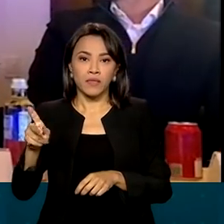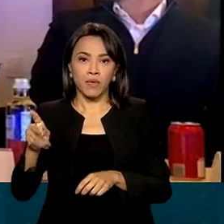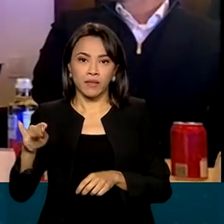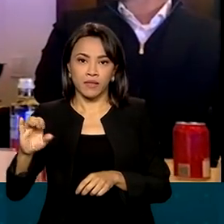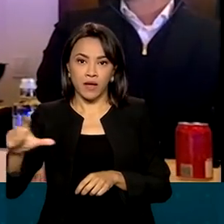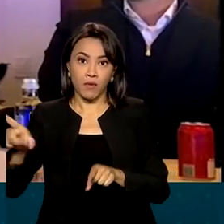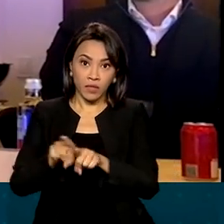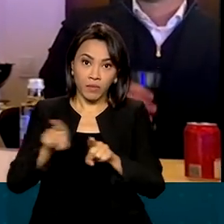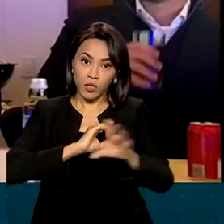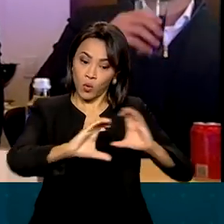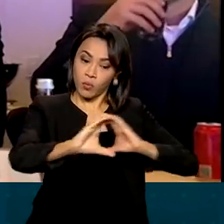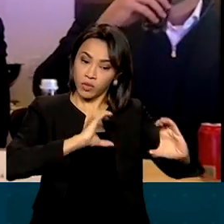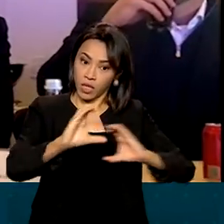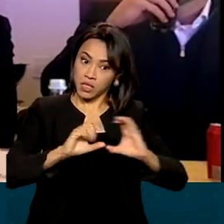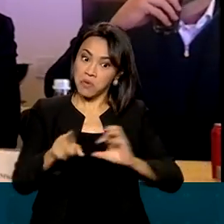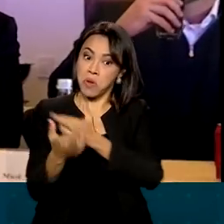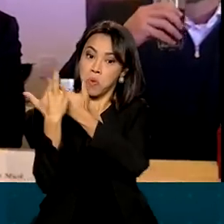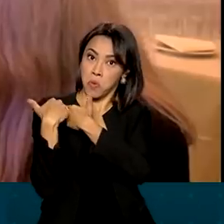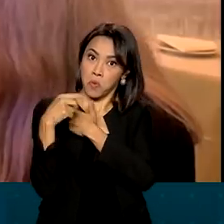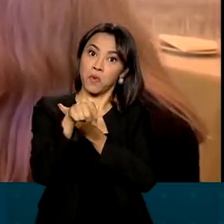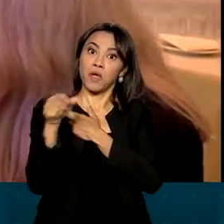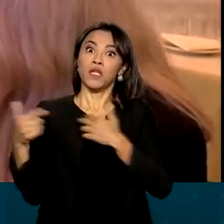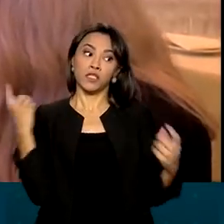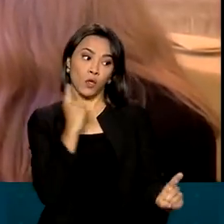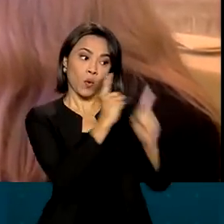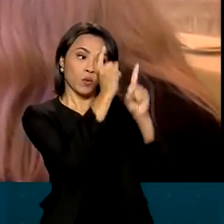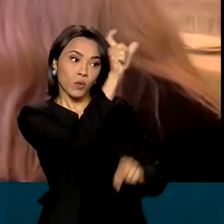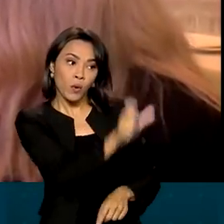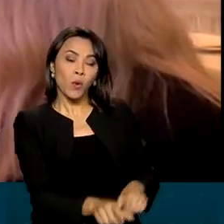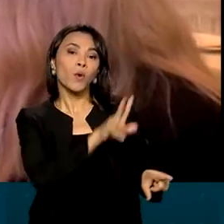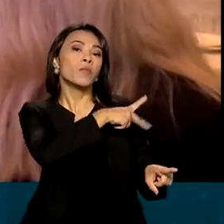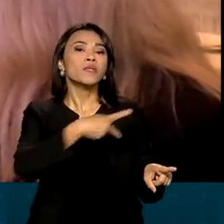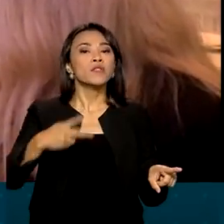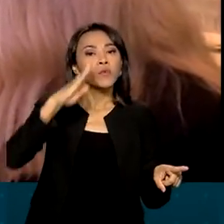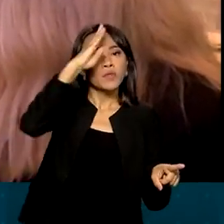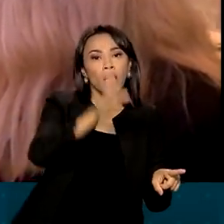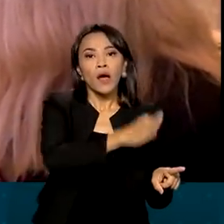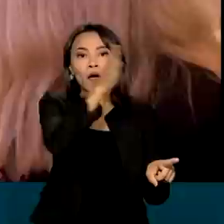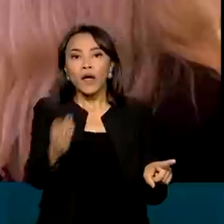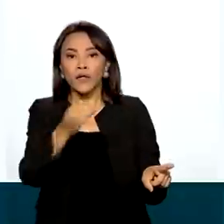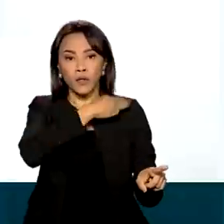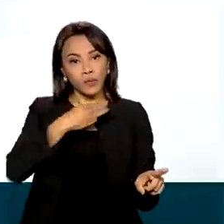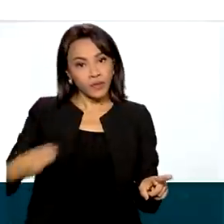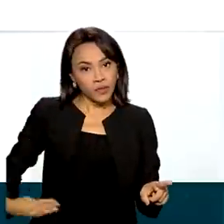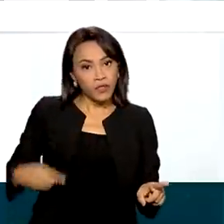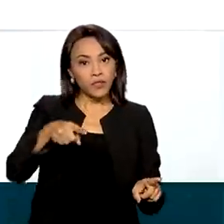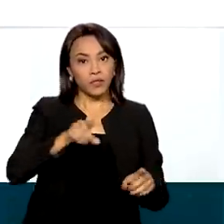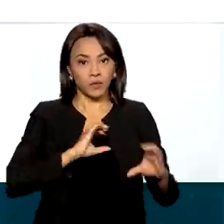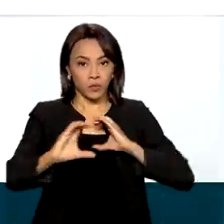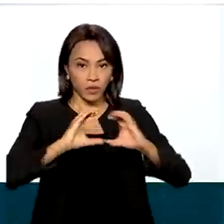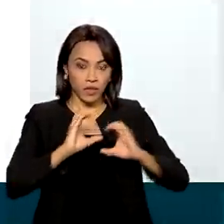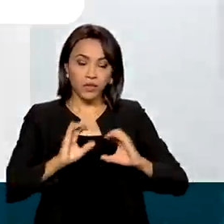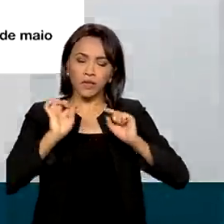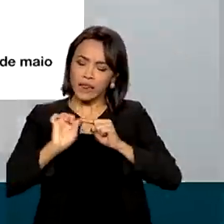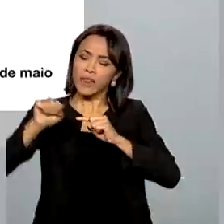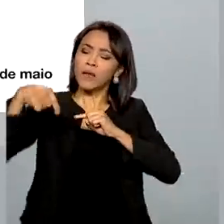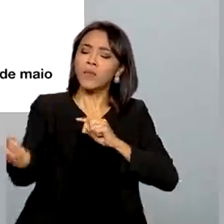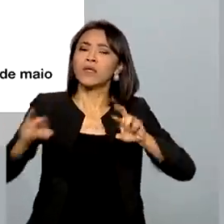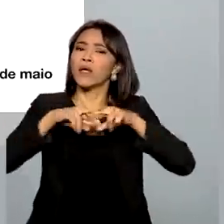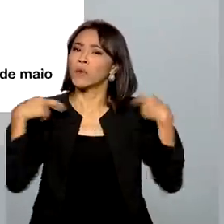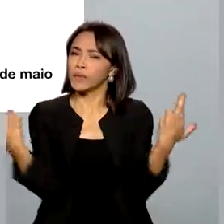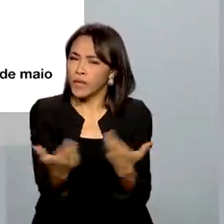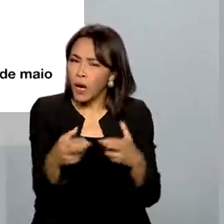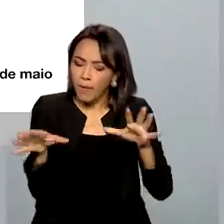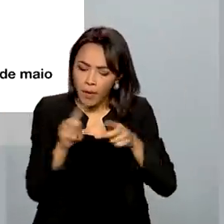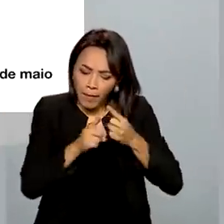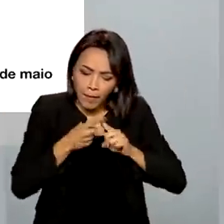encontrou com o presidente Jair Bolsonaro e com o ministro das Comunicações, Fábio Faria. Após a reunião, ele anunciou